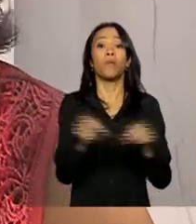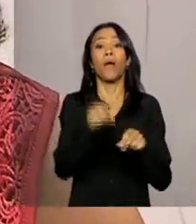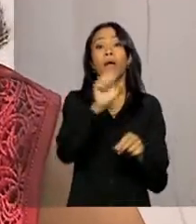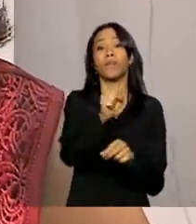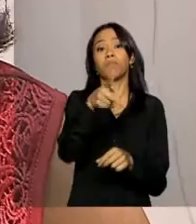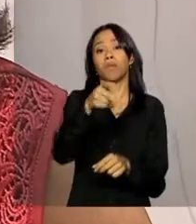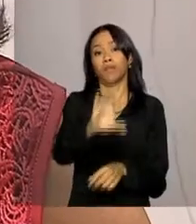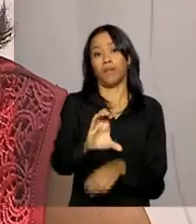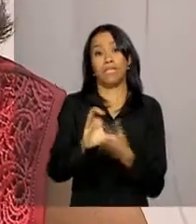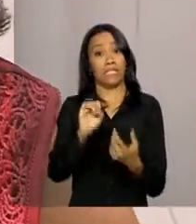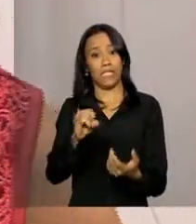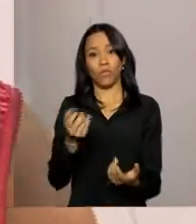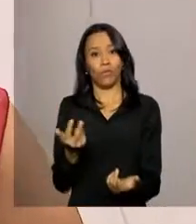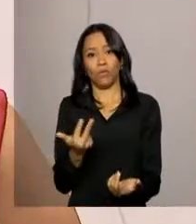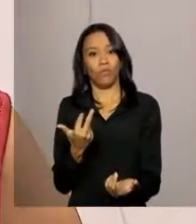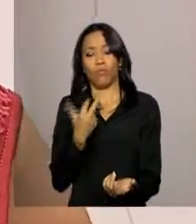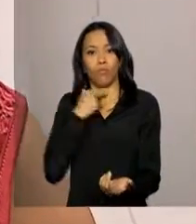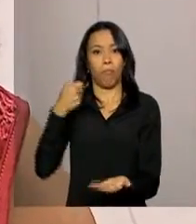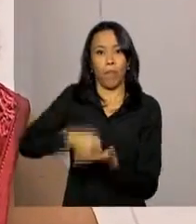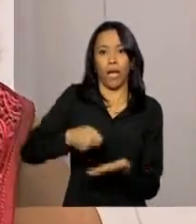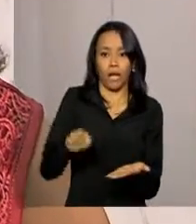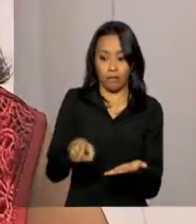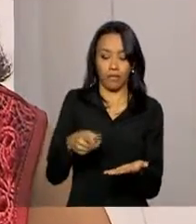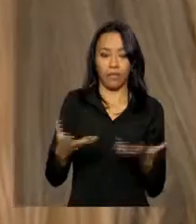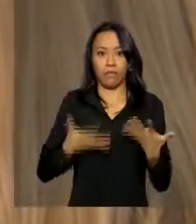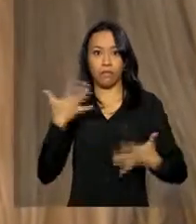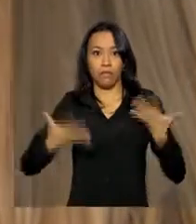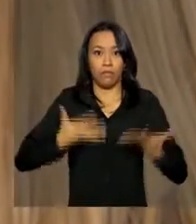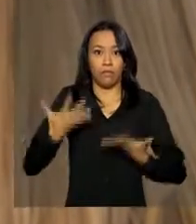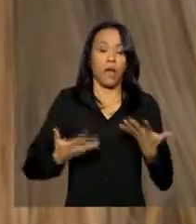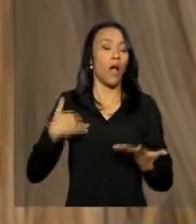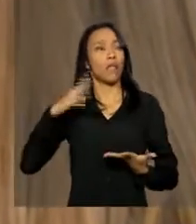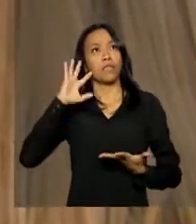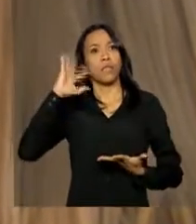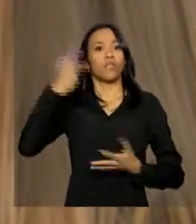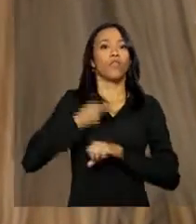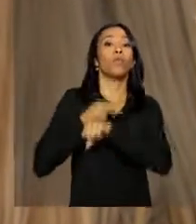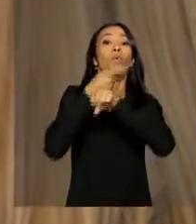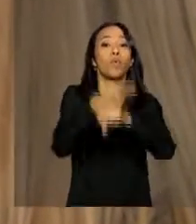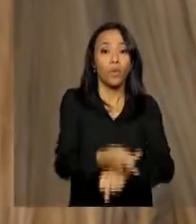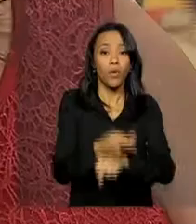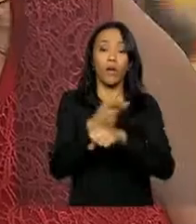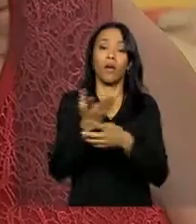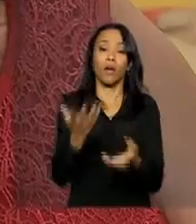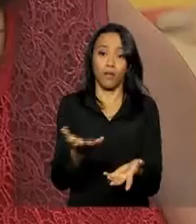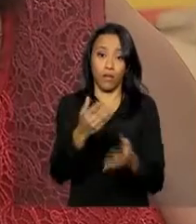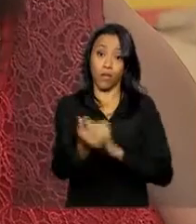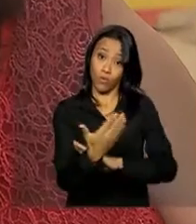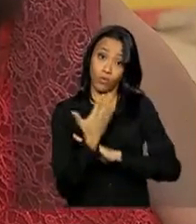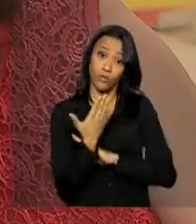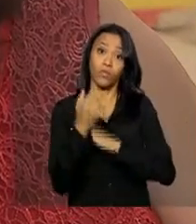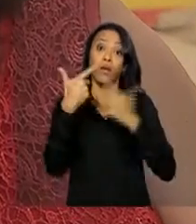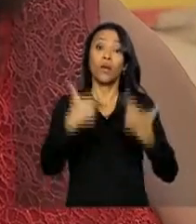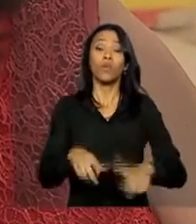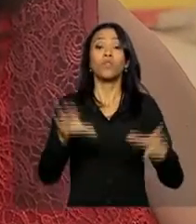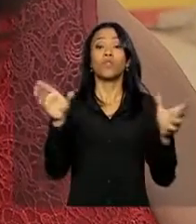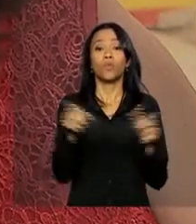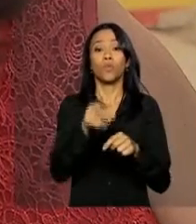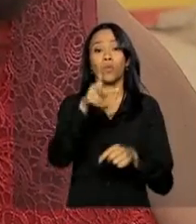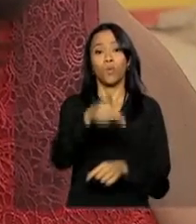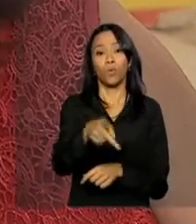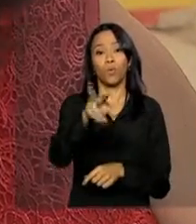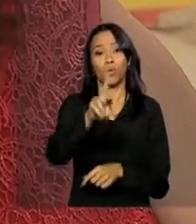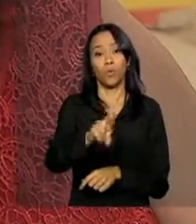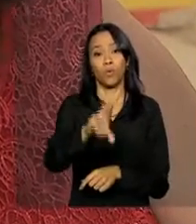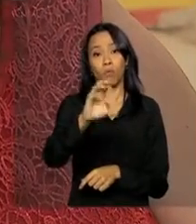caso deixasse de pagar a conta. Agora, a aposentada procurou ajuda do PROCON do Distrito Federal. Eu acredito que resolve, porque eu já tive outras